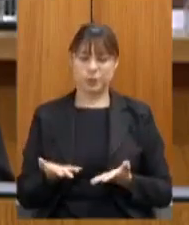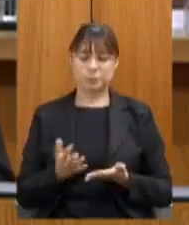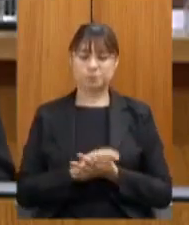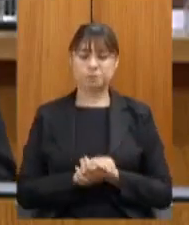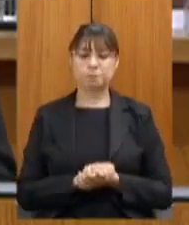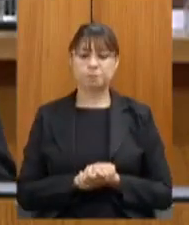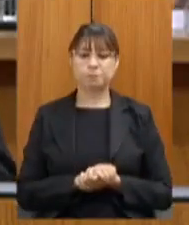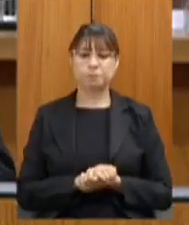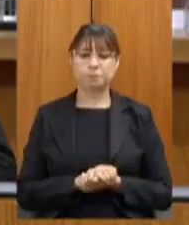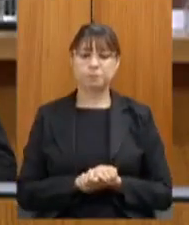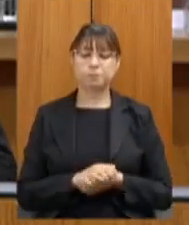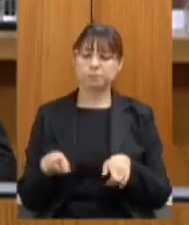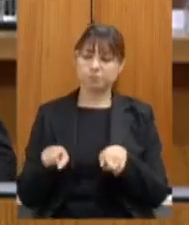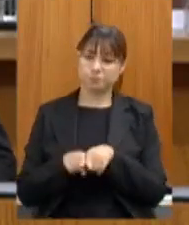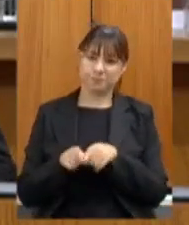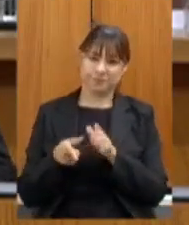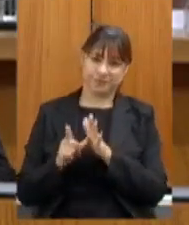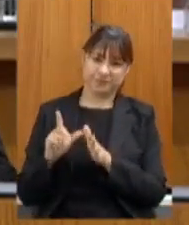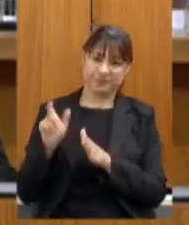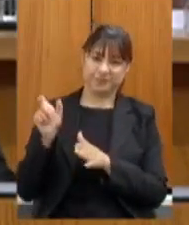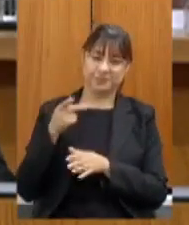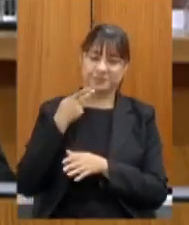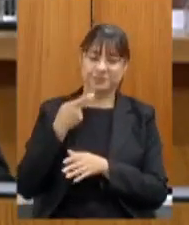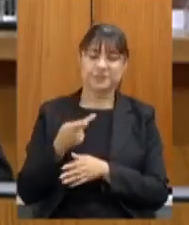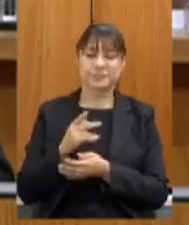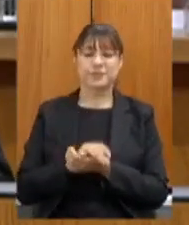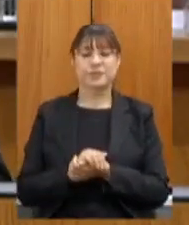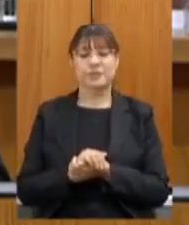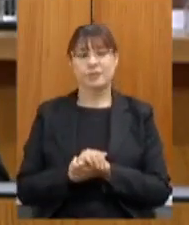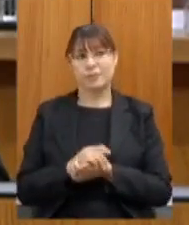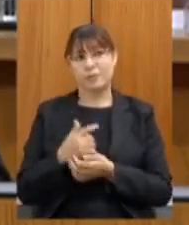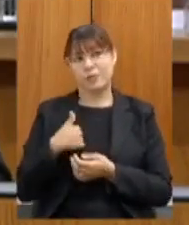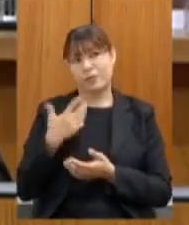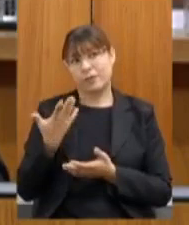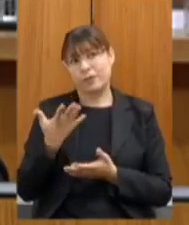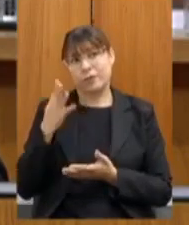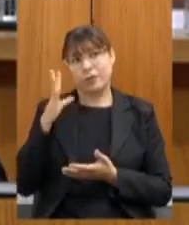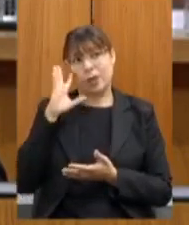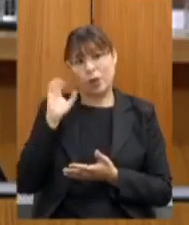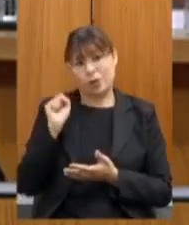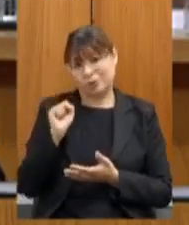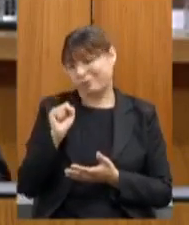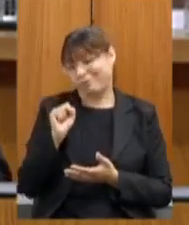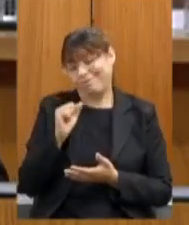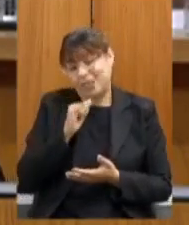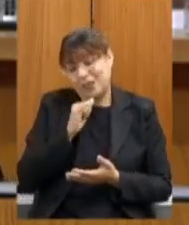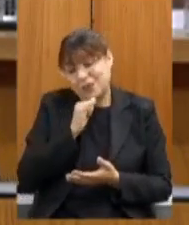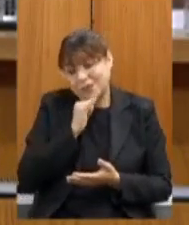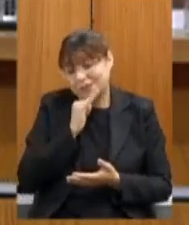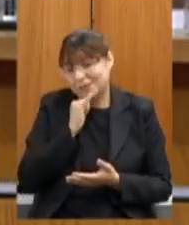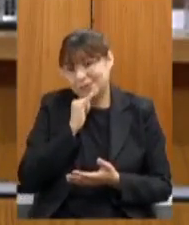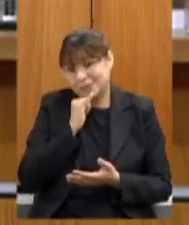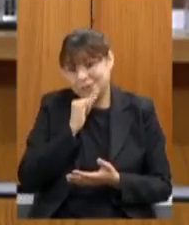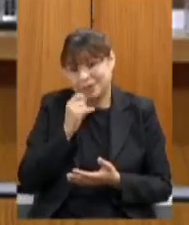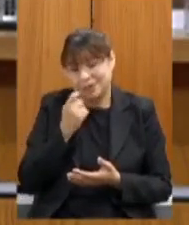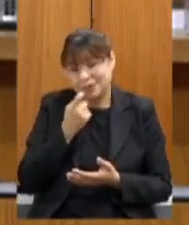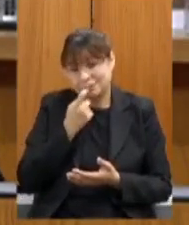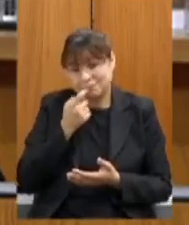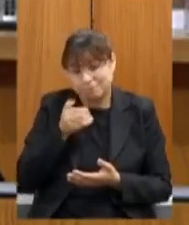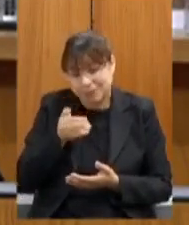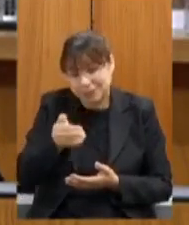assim como a senhora falou e também eu não acredito infelizmente que tenhamos a vacina nos próximos meses